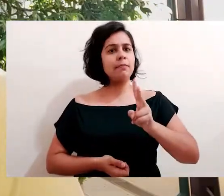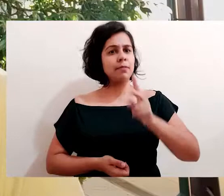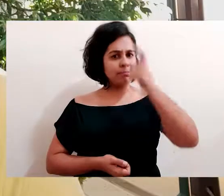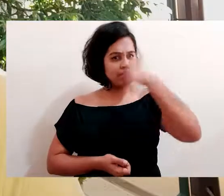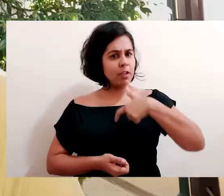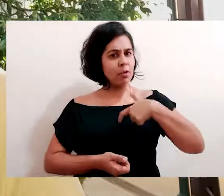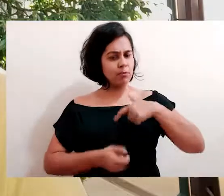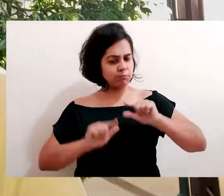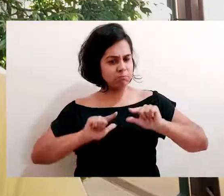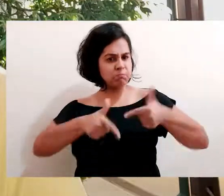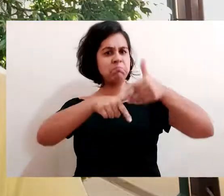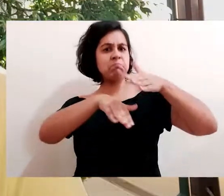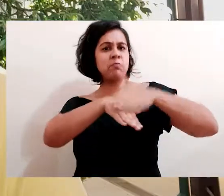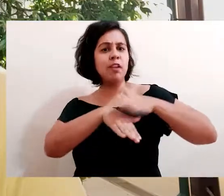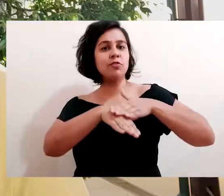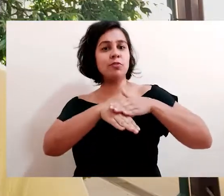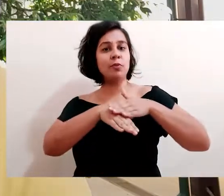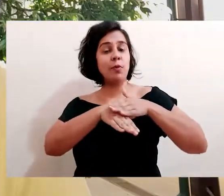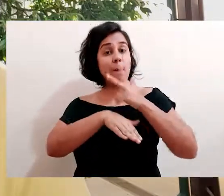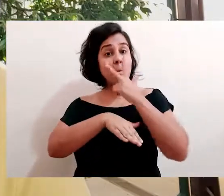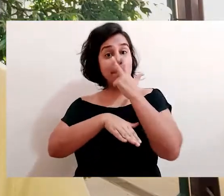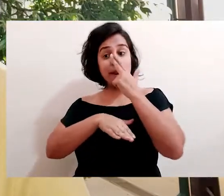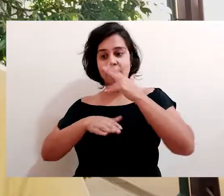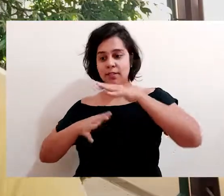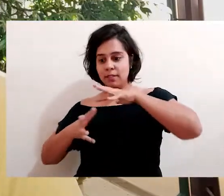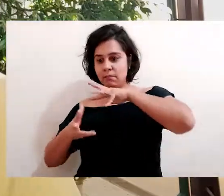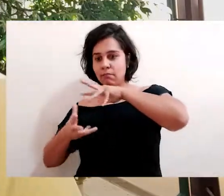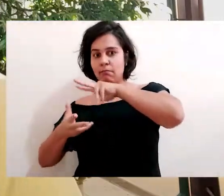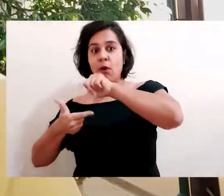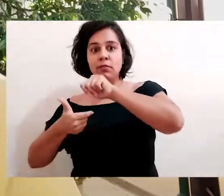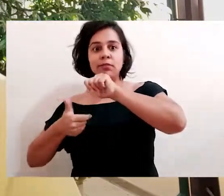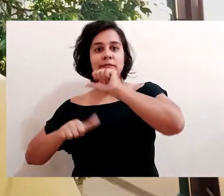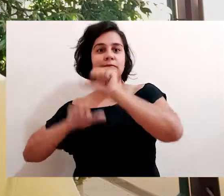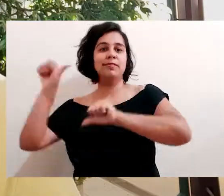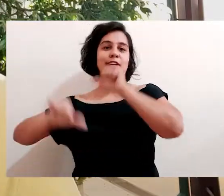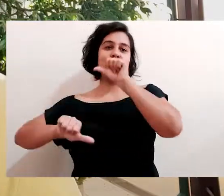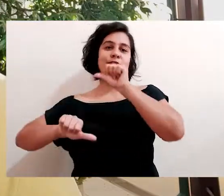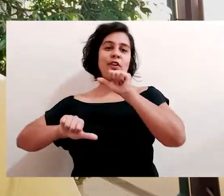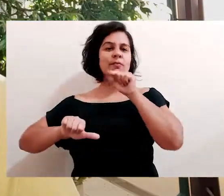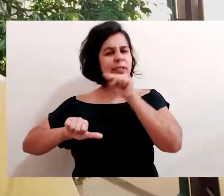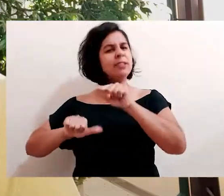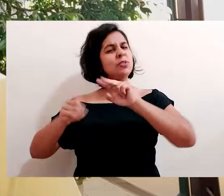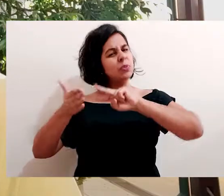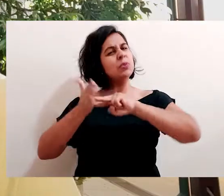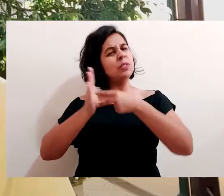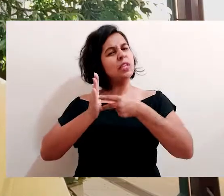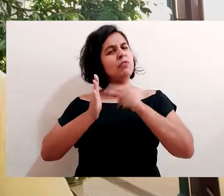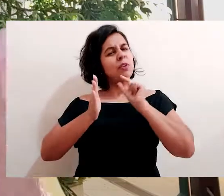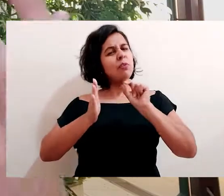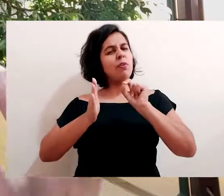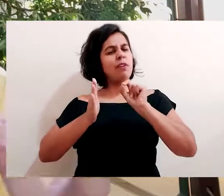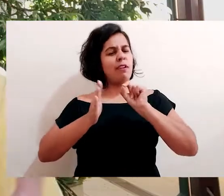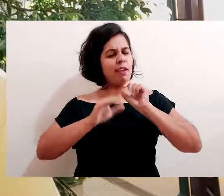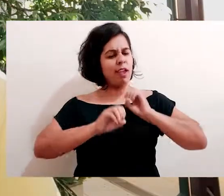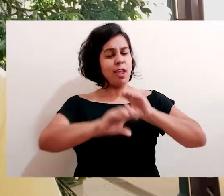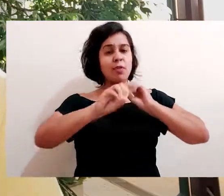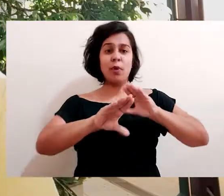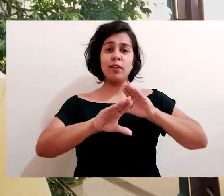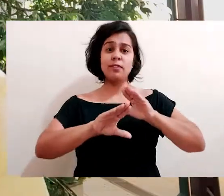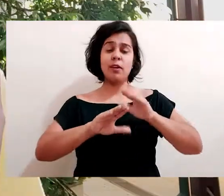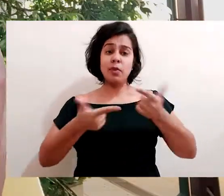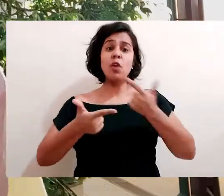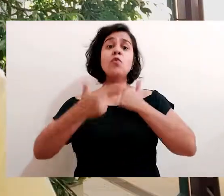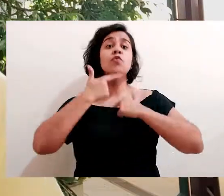Toda vez que eu dou um passo, o mundo sai do lugar. Eu acho que esse trecho, ele resume o processo da